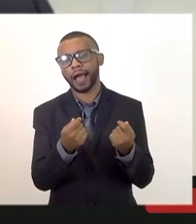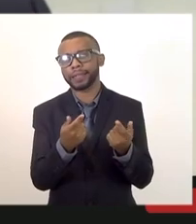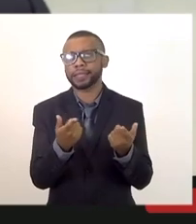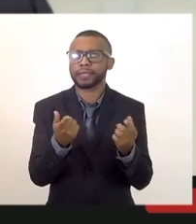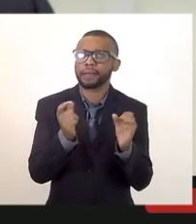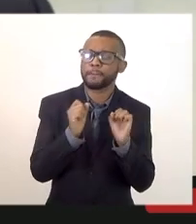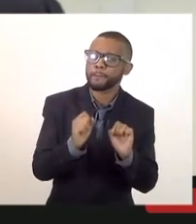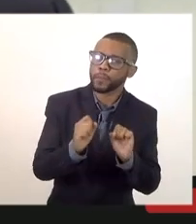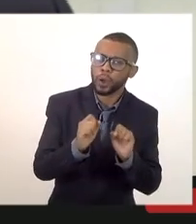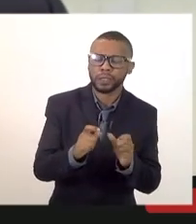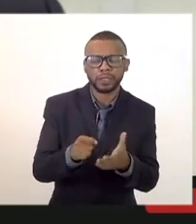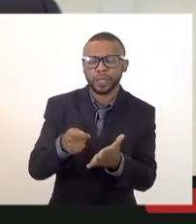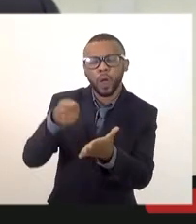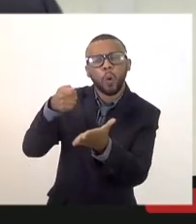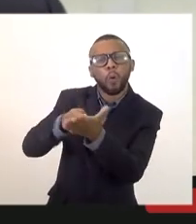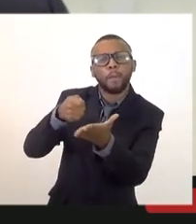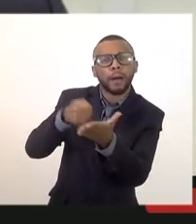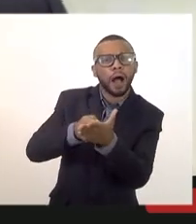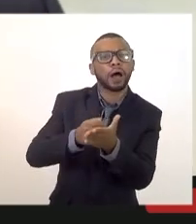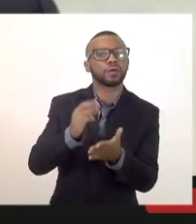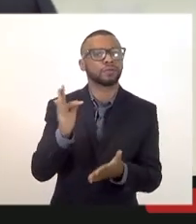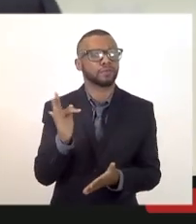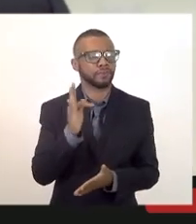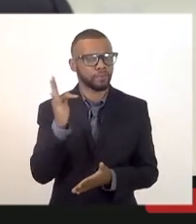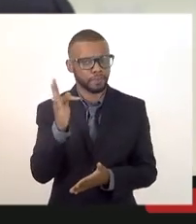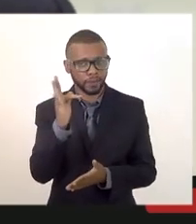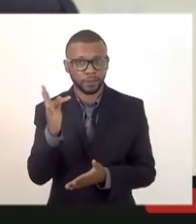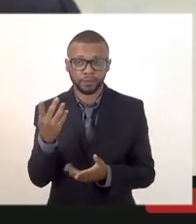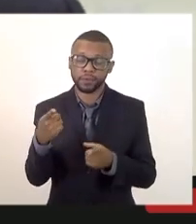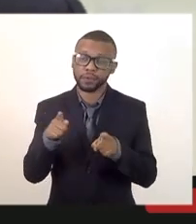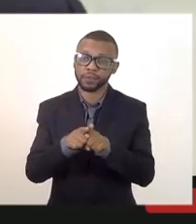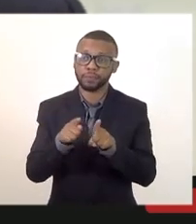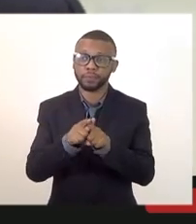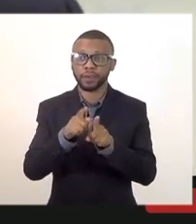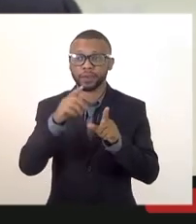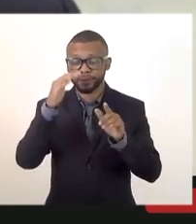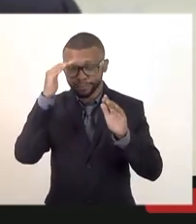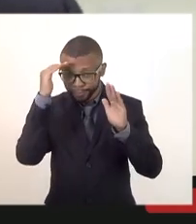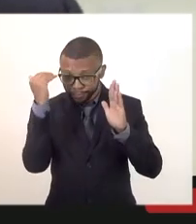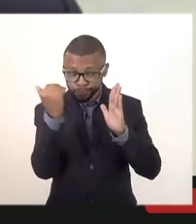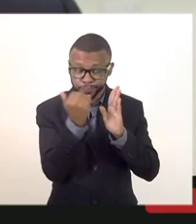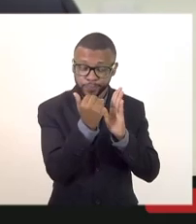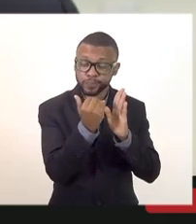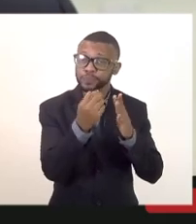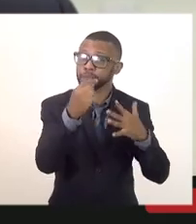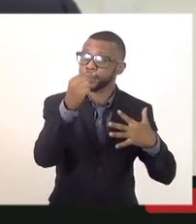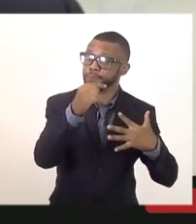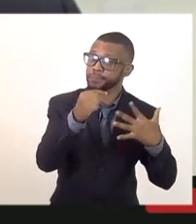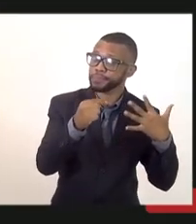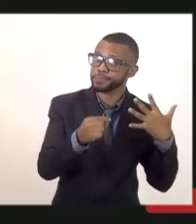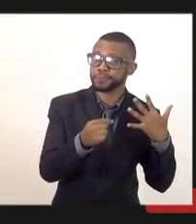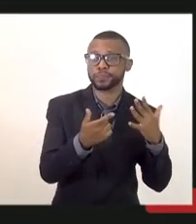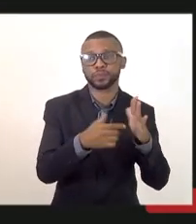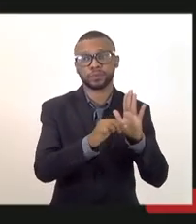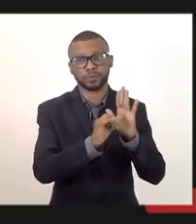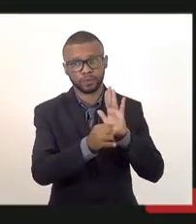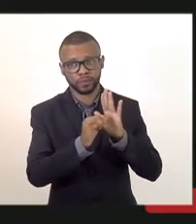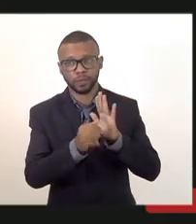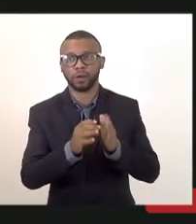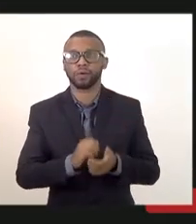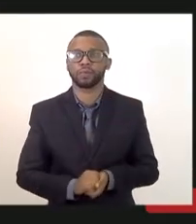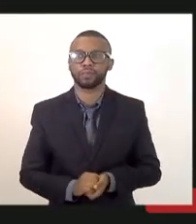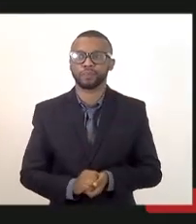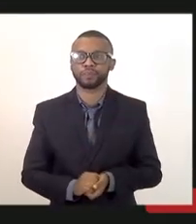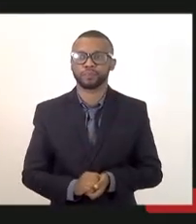ser cobrado formalmente e além do respeito aos termos digital que não dá pra ter nenhuma flexibilização nesse sentido eu